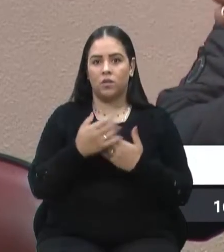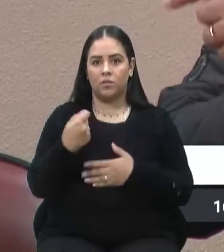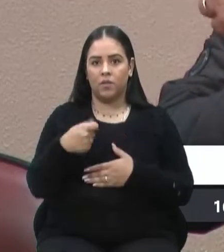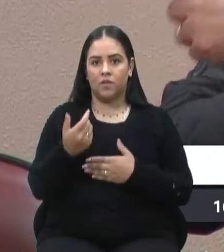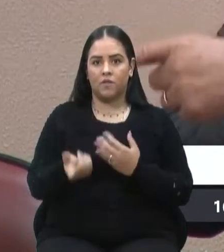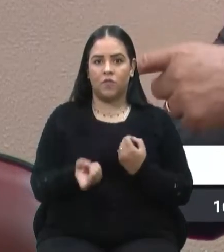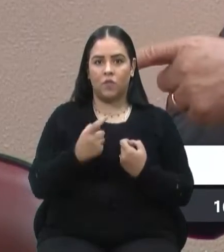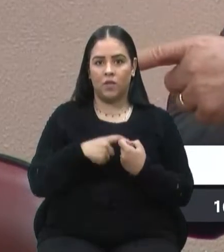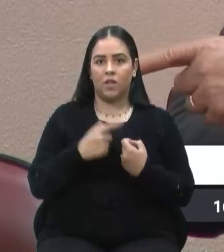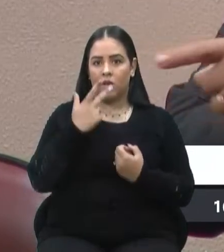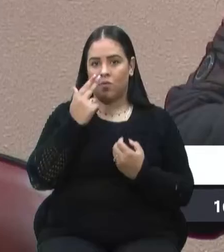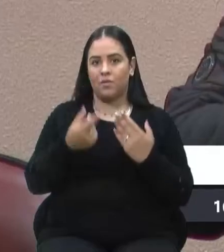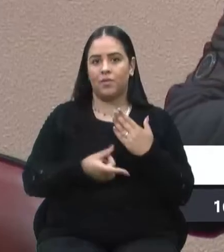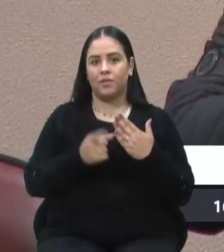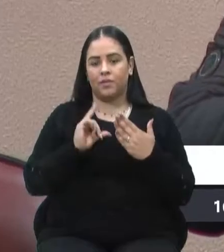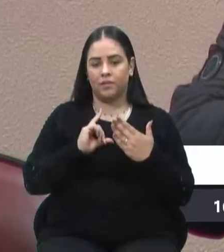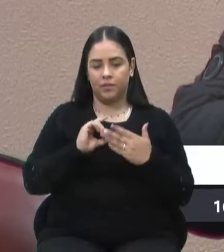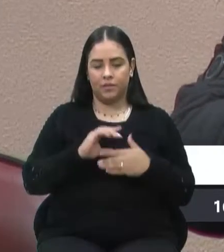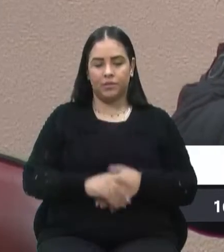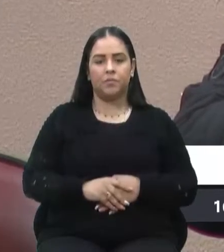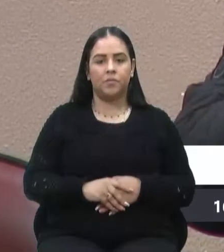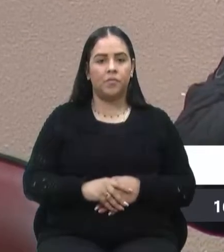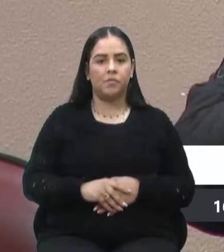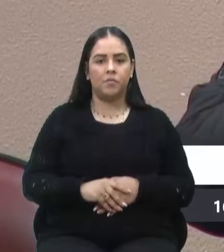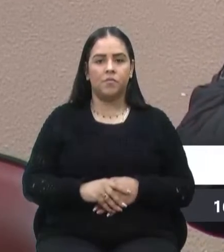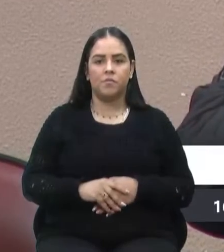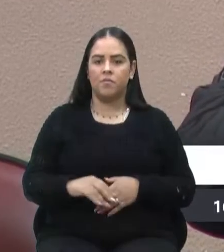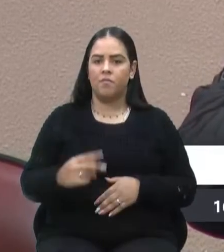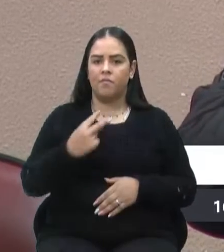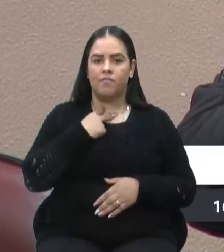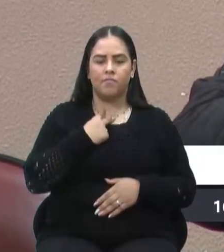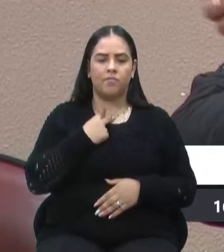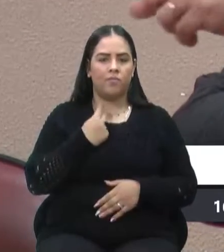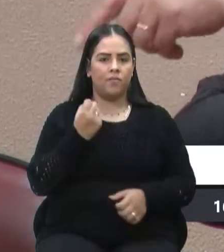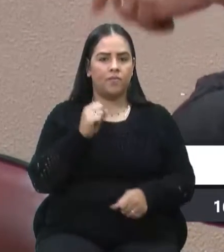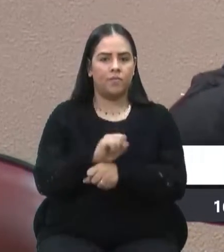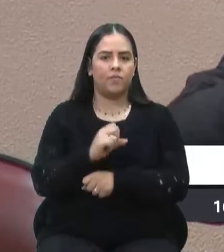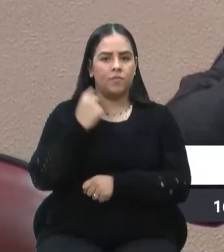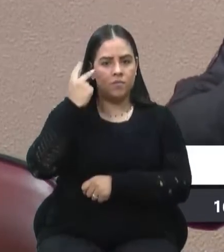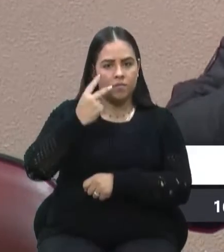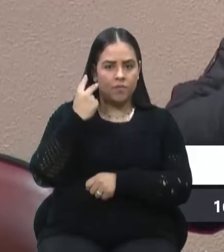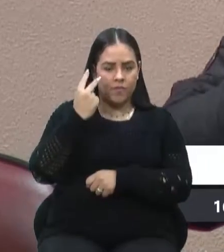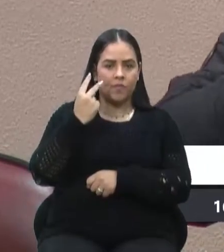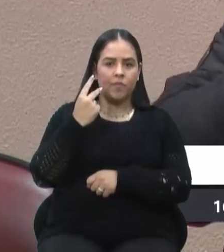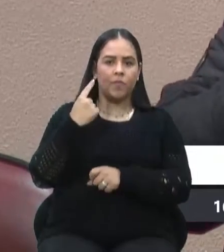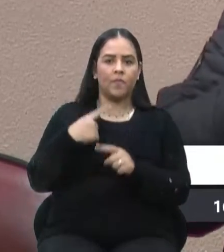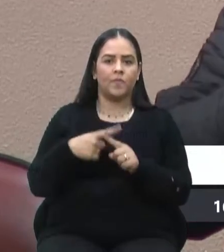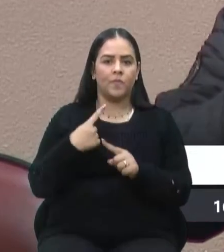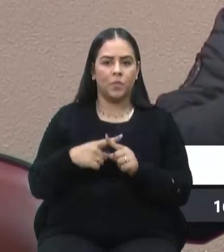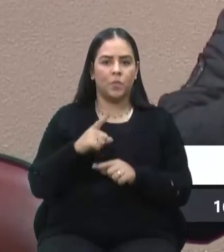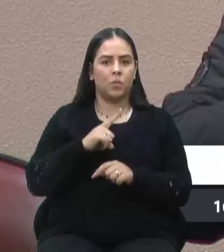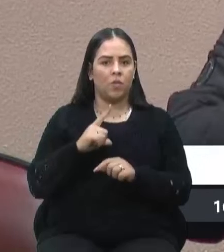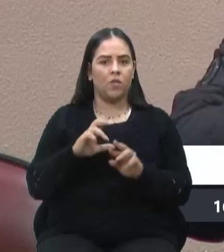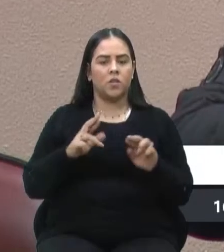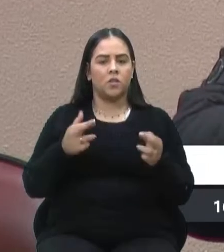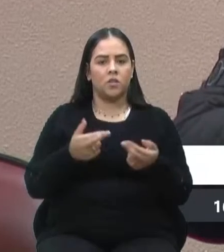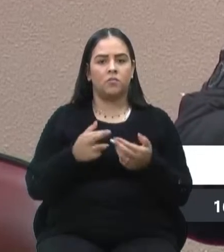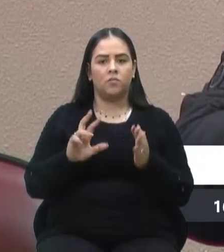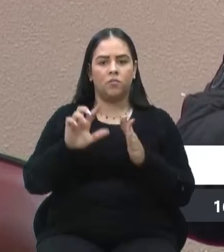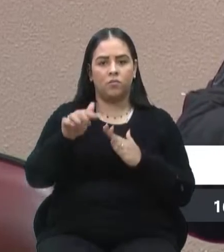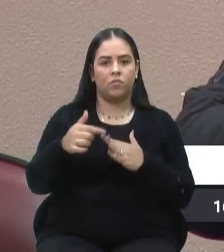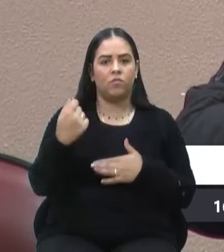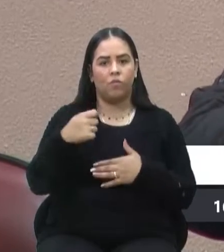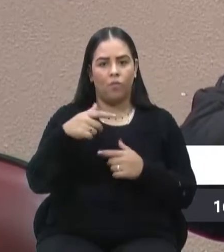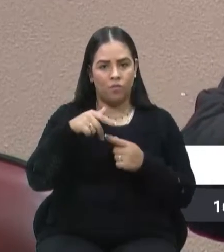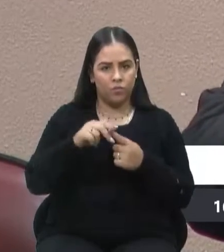como eram antes. Então, isso aí não pode esperar o vereador marcou até a audiência pública e depois lá adiante, isso aí tem que ser